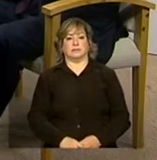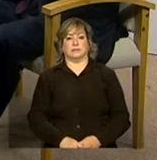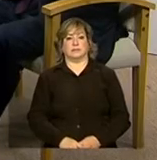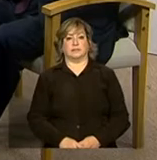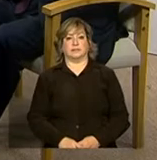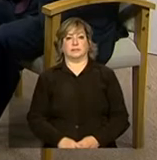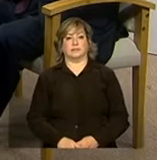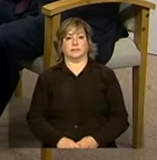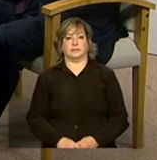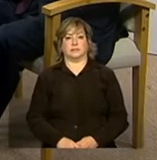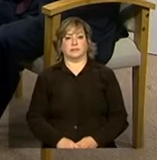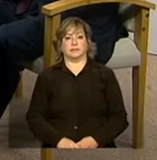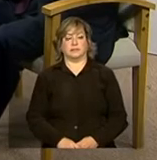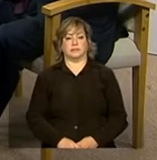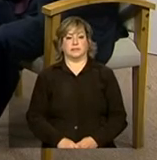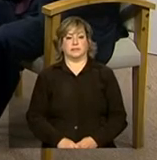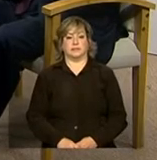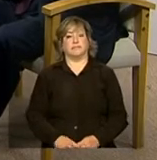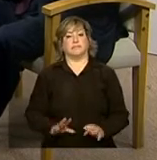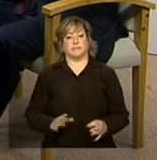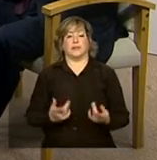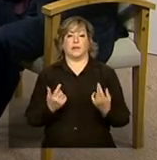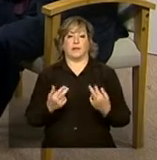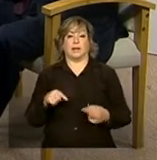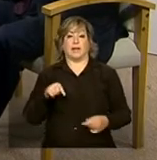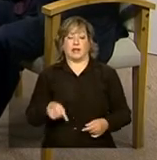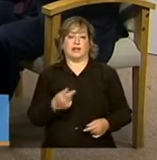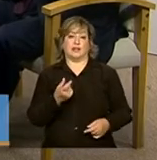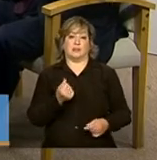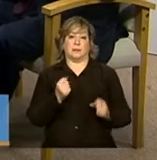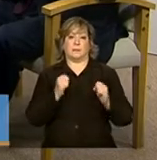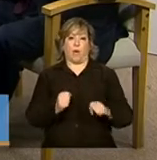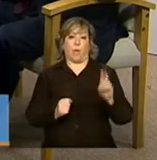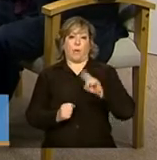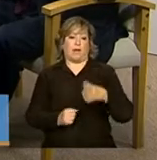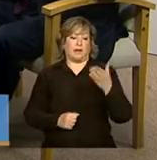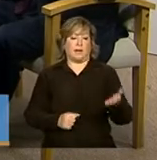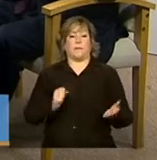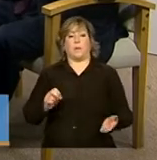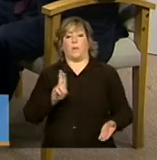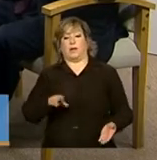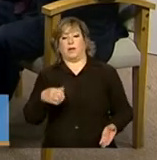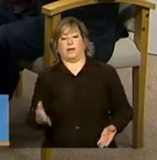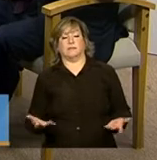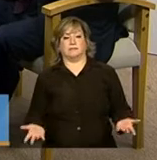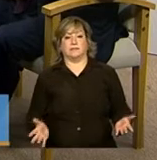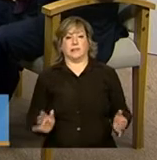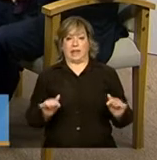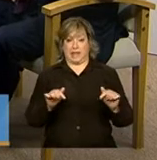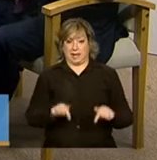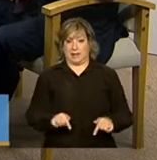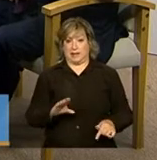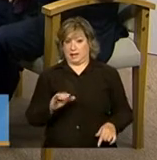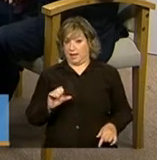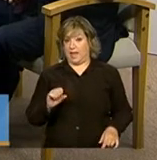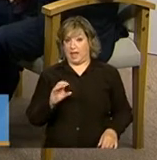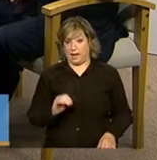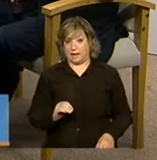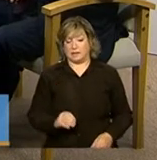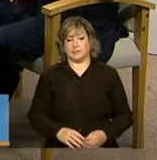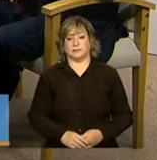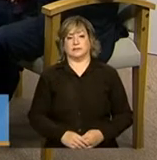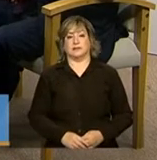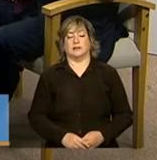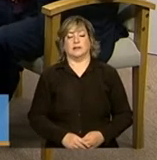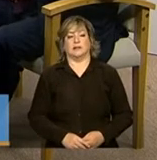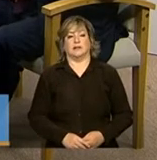De novo, aquela questão dos recursos, assim, pode usar para isso ou para aquilo, né? Ainda que, nesse caso, pareça que não